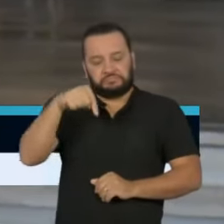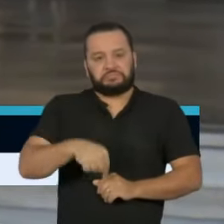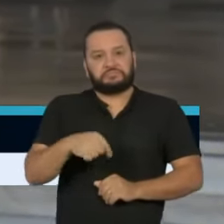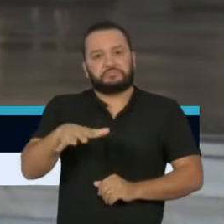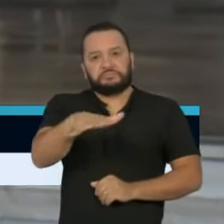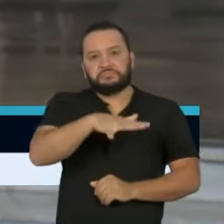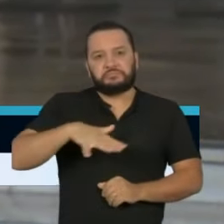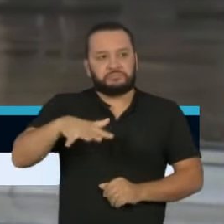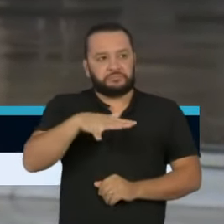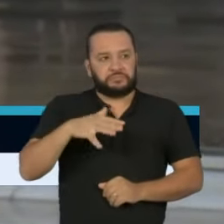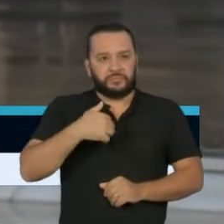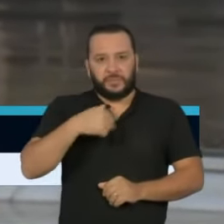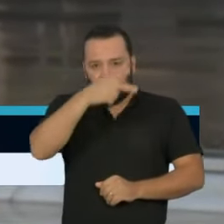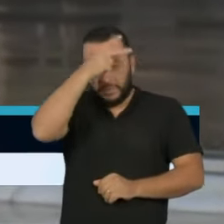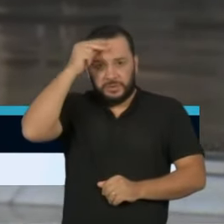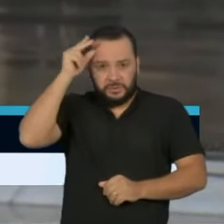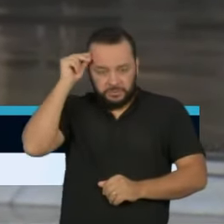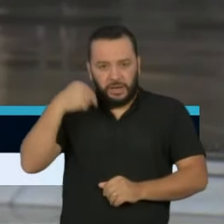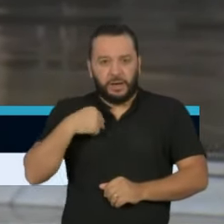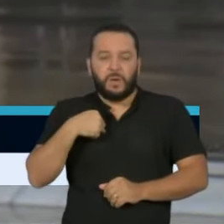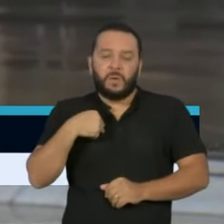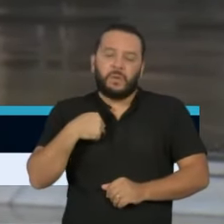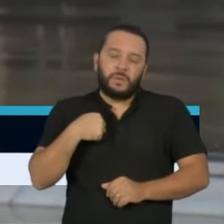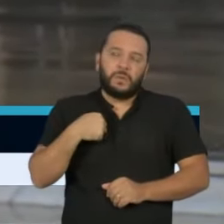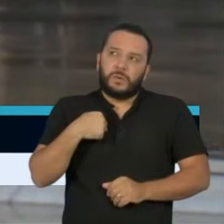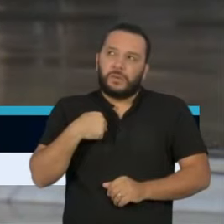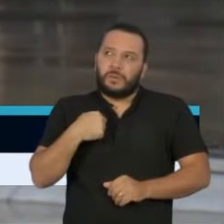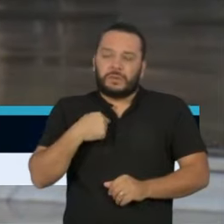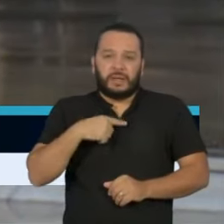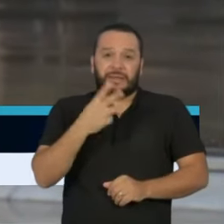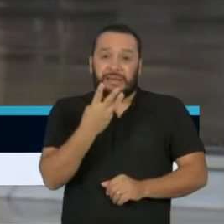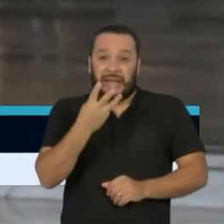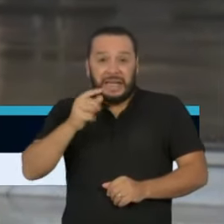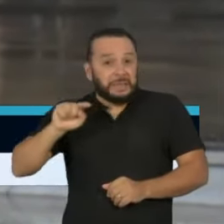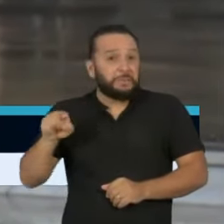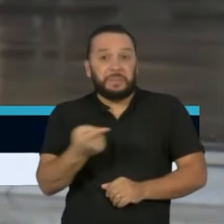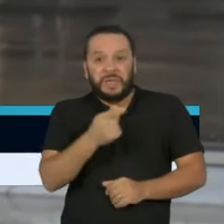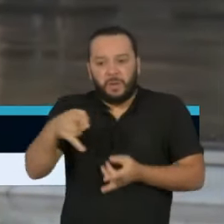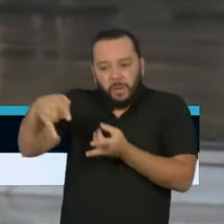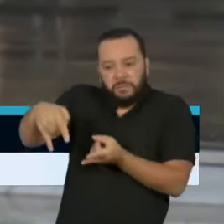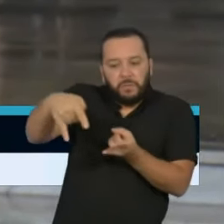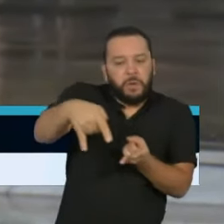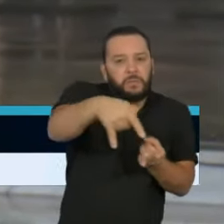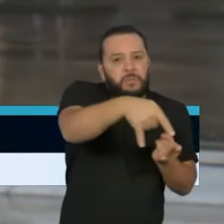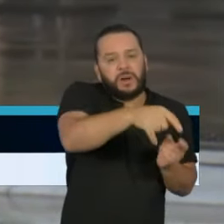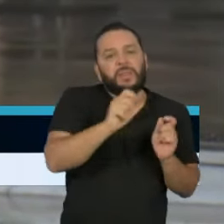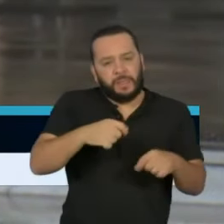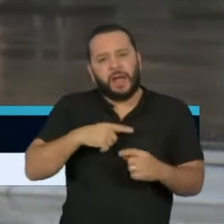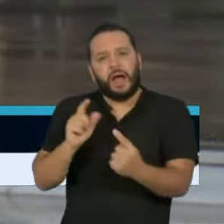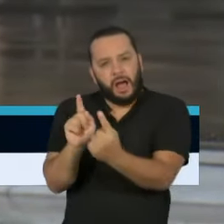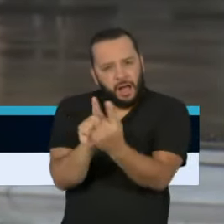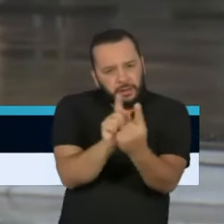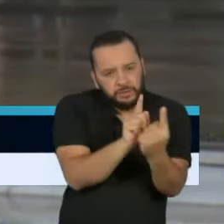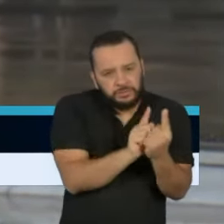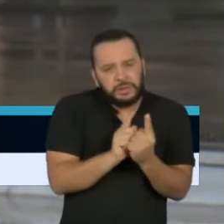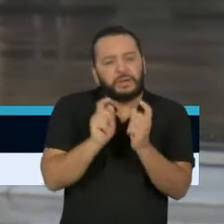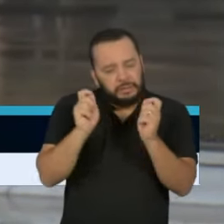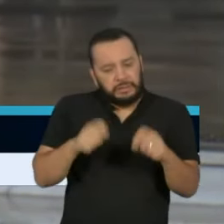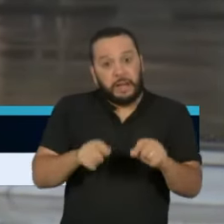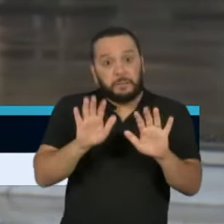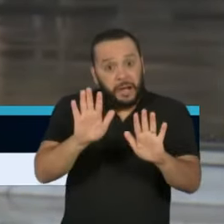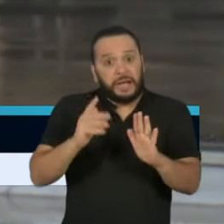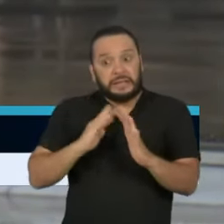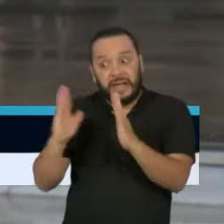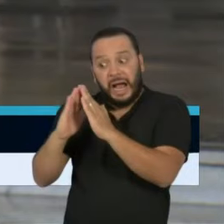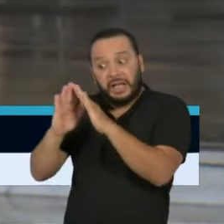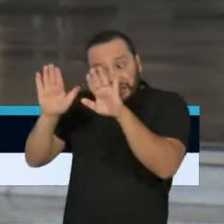expectativa é que com esses 3 mil leitos a gente dê conta, mantendo, claro, essas restrições de circulação. Não